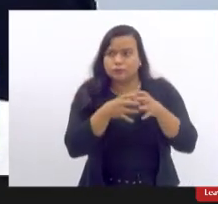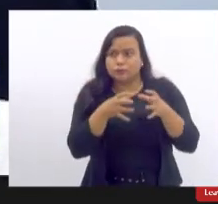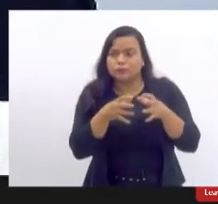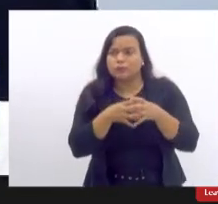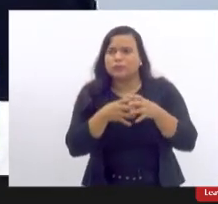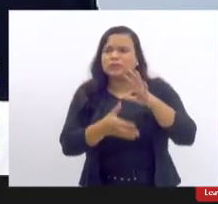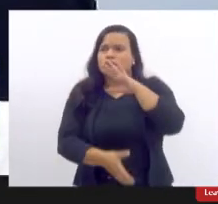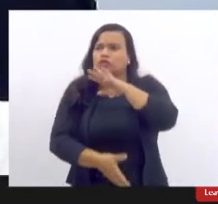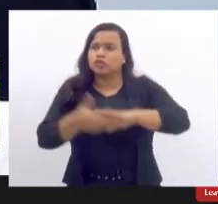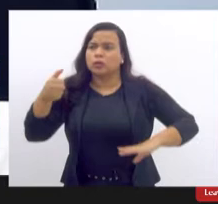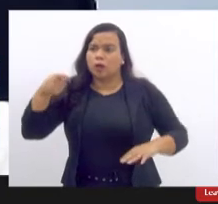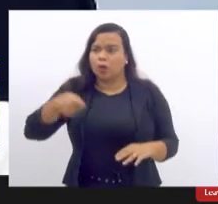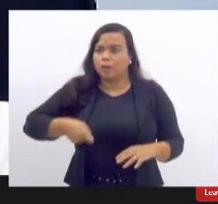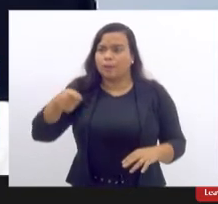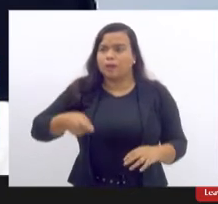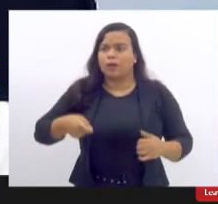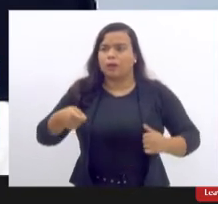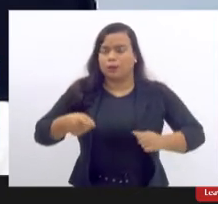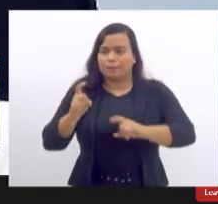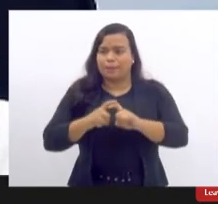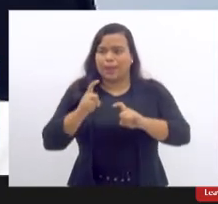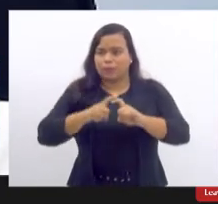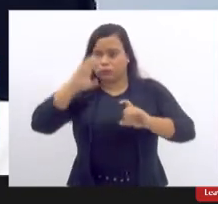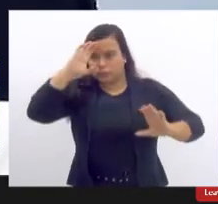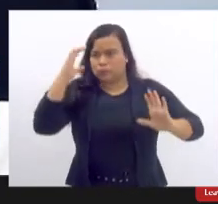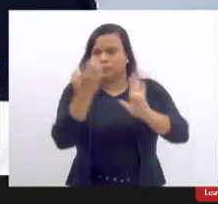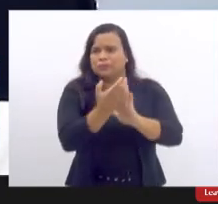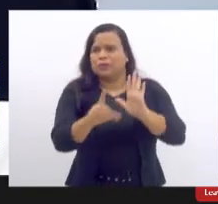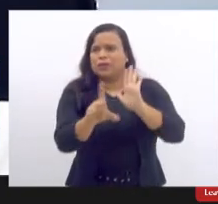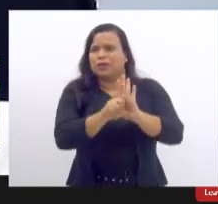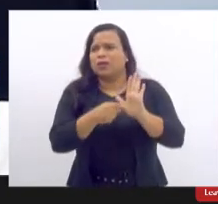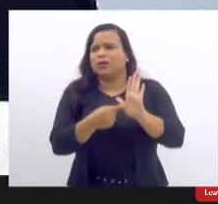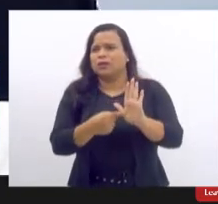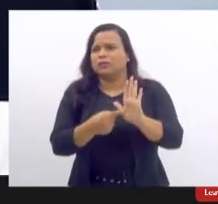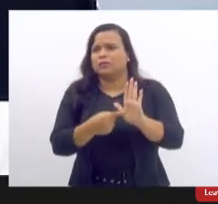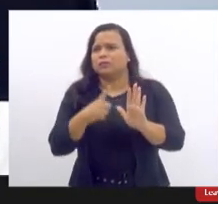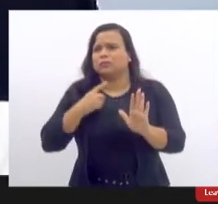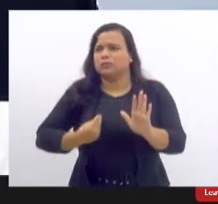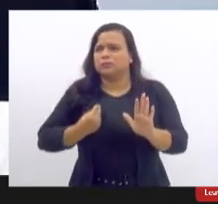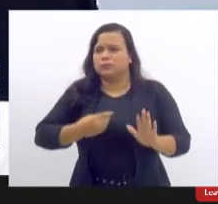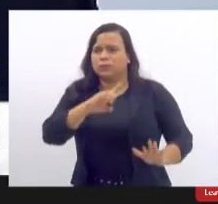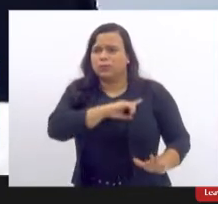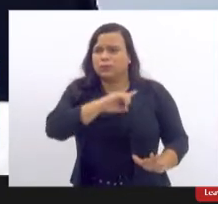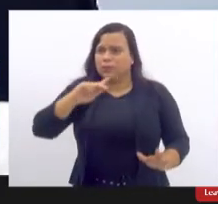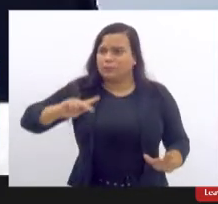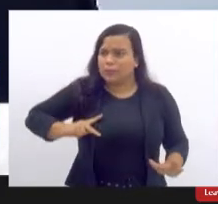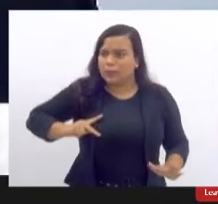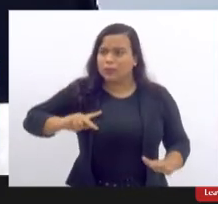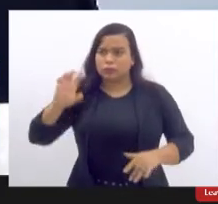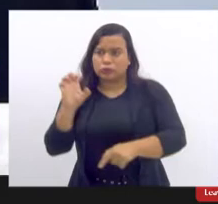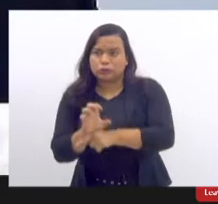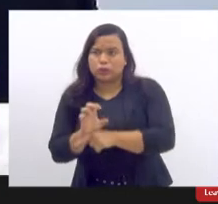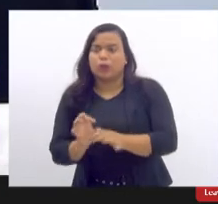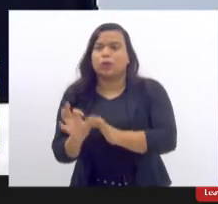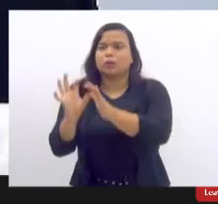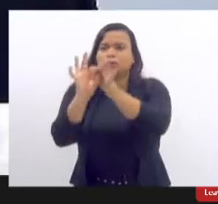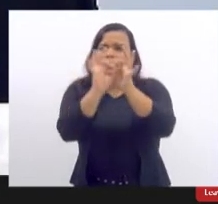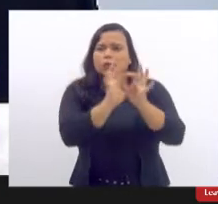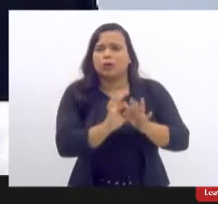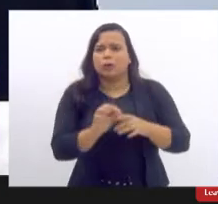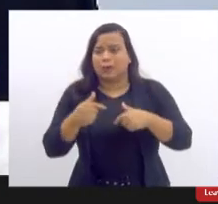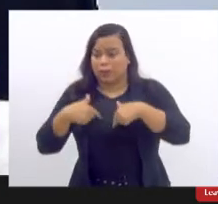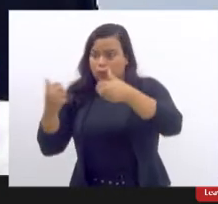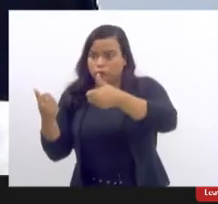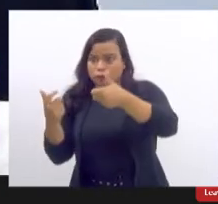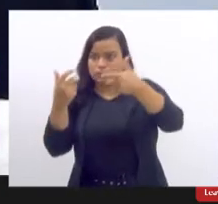desobrigando os médicos de cumprirem essa lei onde estava com a defensoria pública estadual da união e eu esclarecia a ele